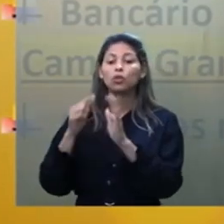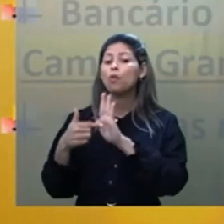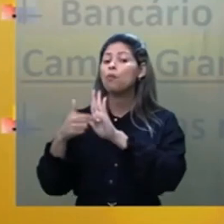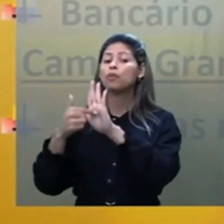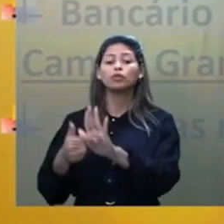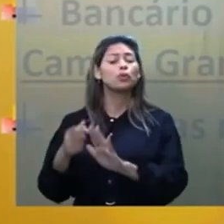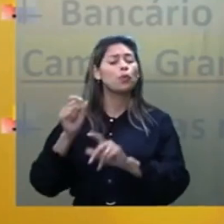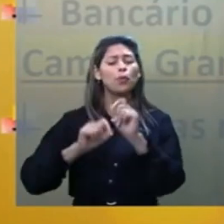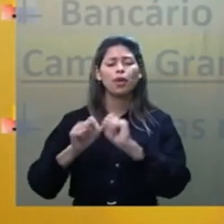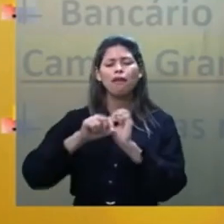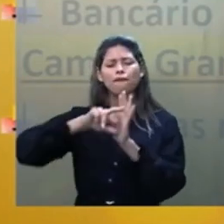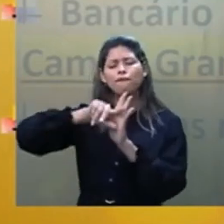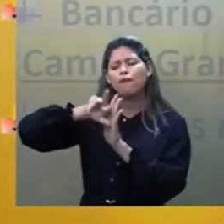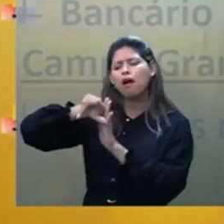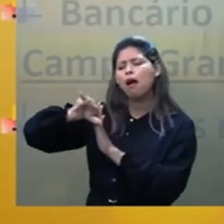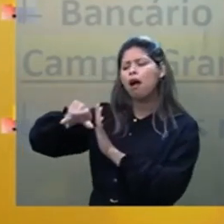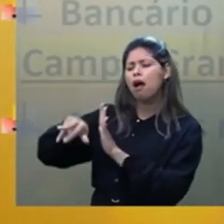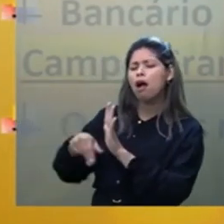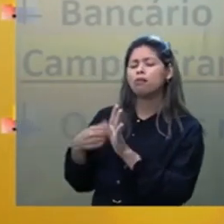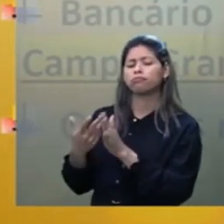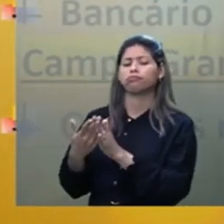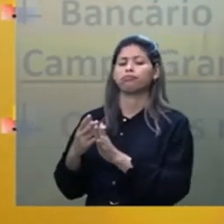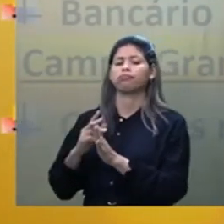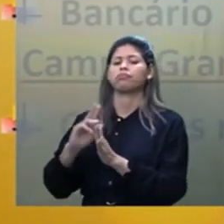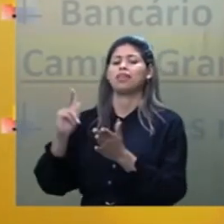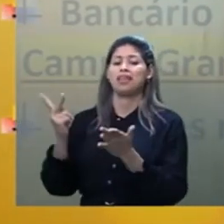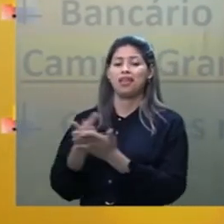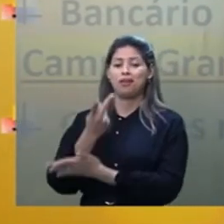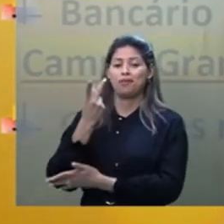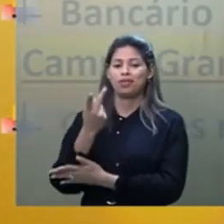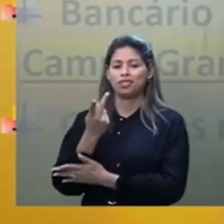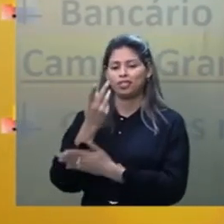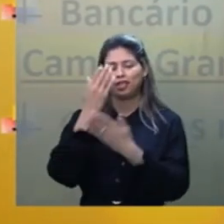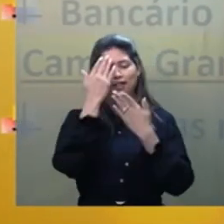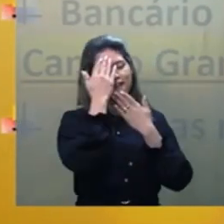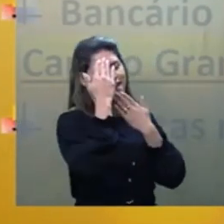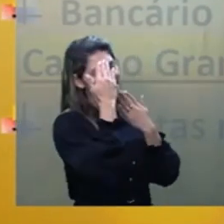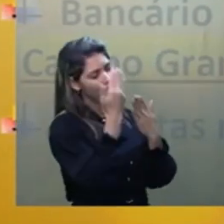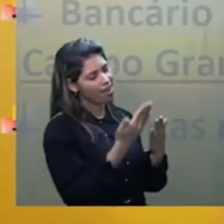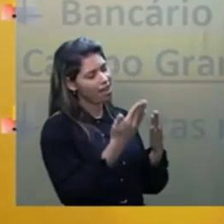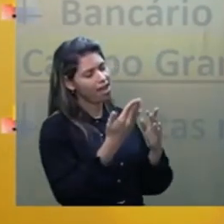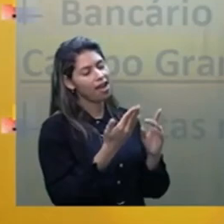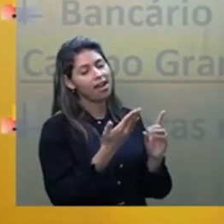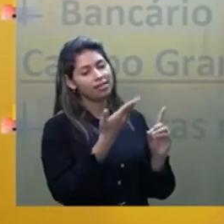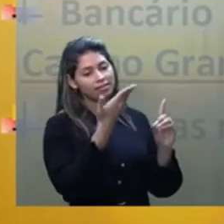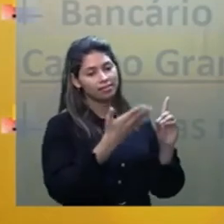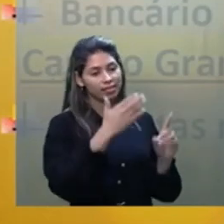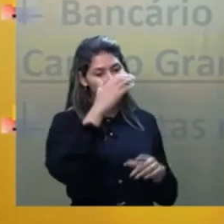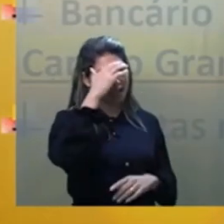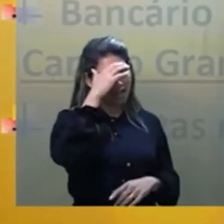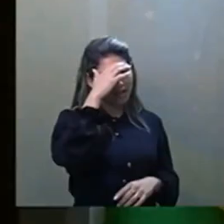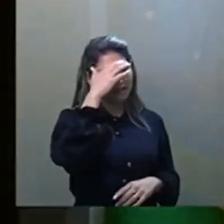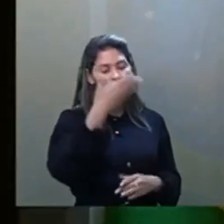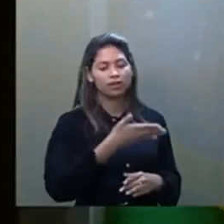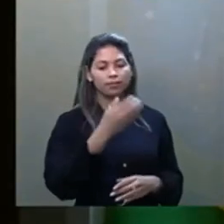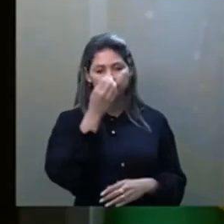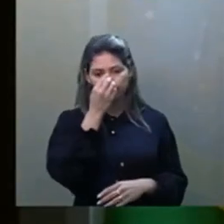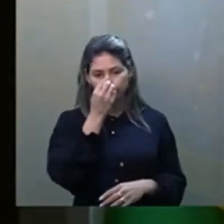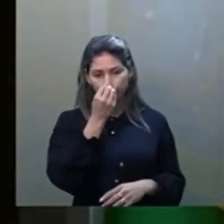quantas reconciliações, meus amigos, aconteceram graças a Francisco Cante Xavier, e foi até editado o livro,